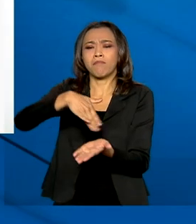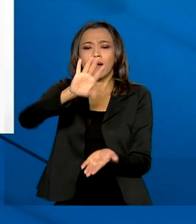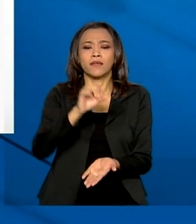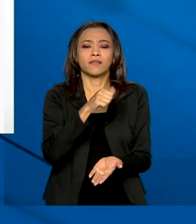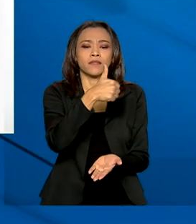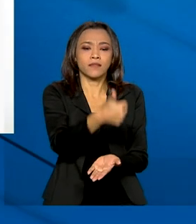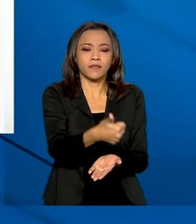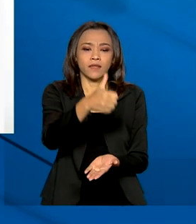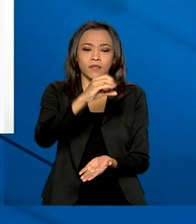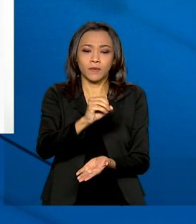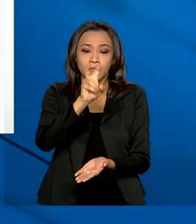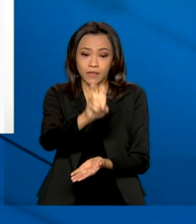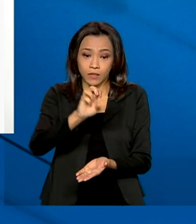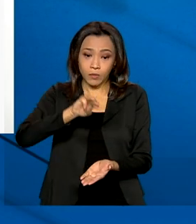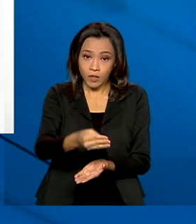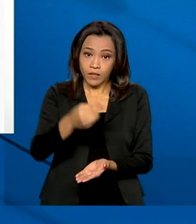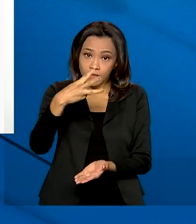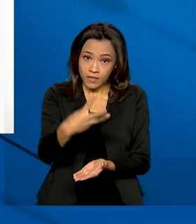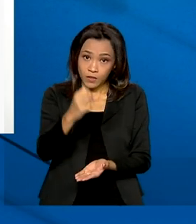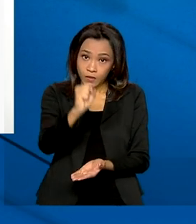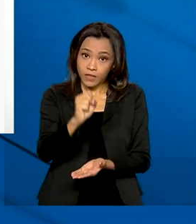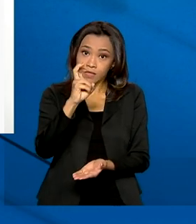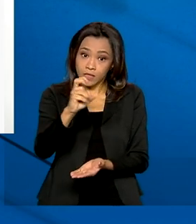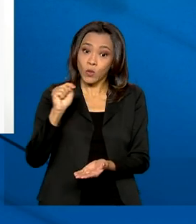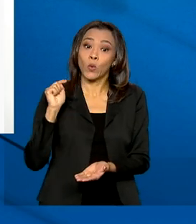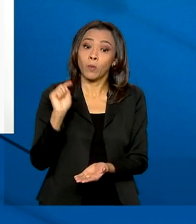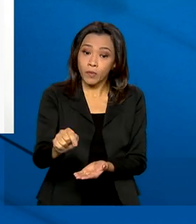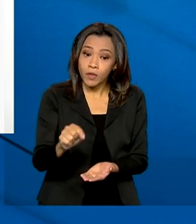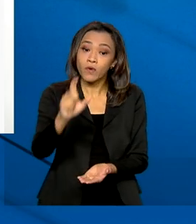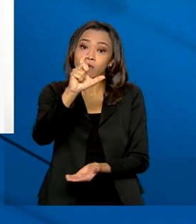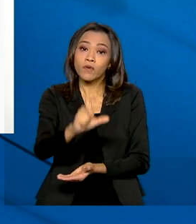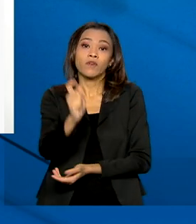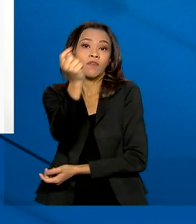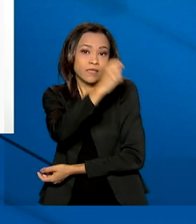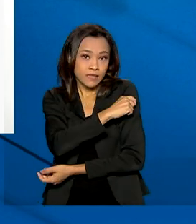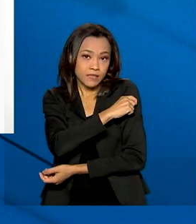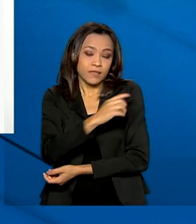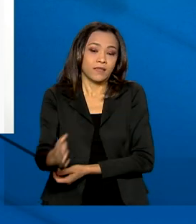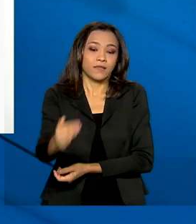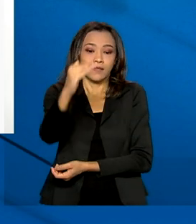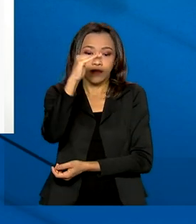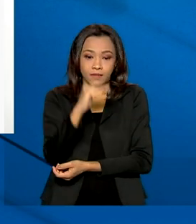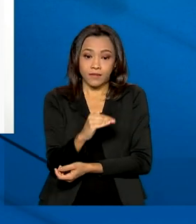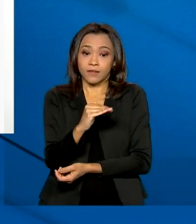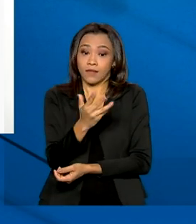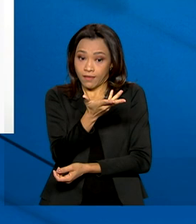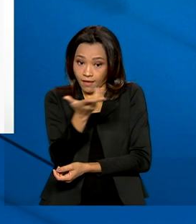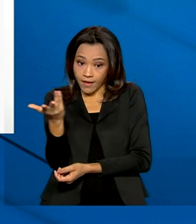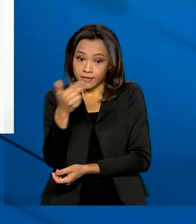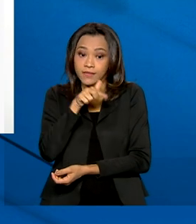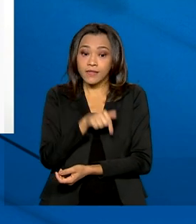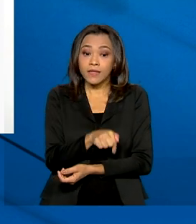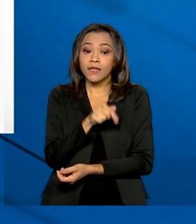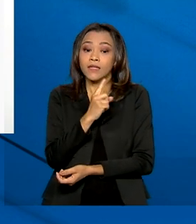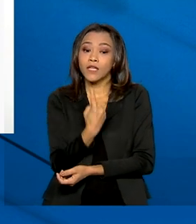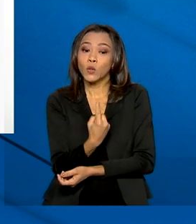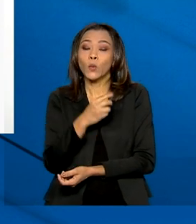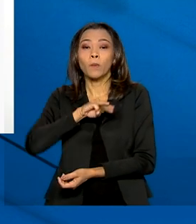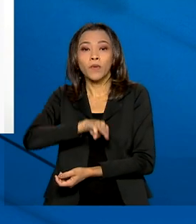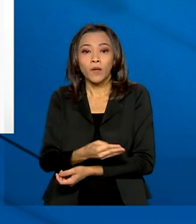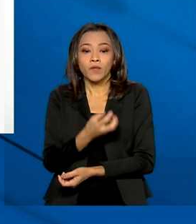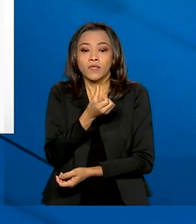milhões, 385 mil doses de vacinas contra a Covid. Dessas doses, 71 milhões